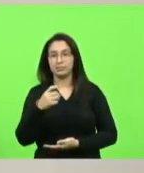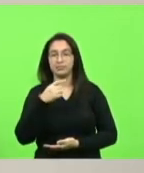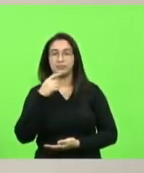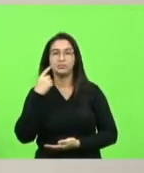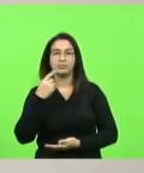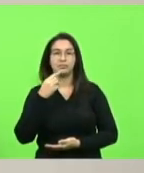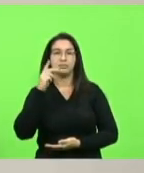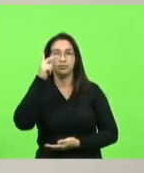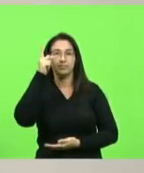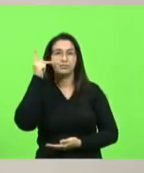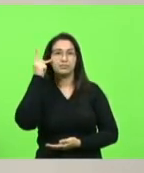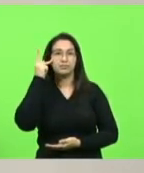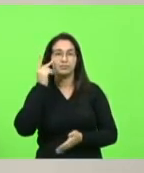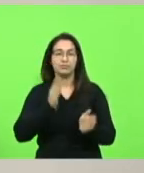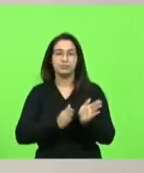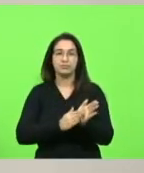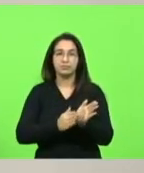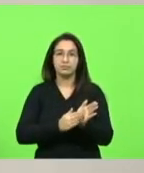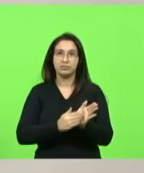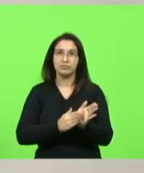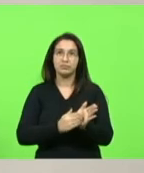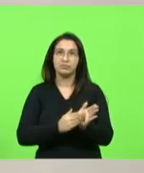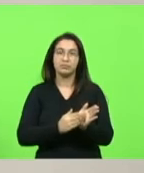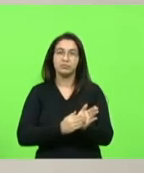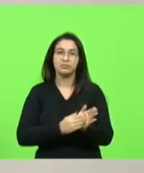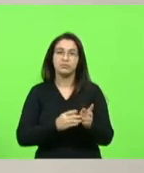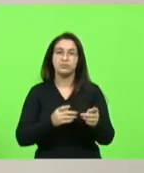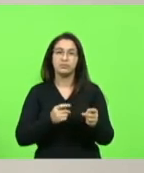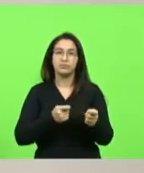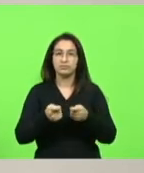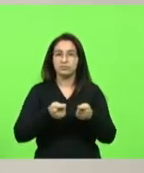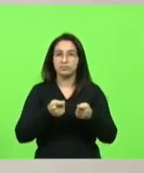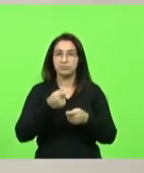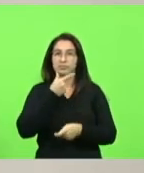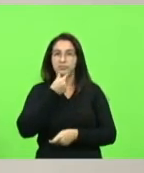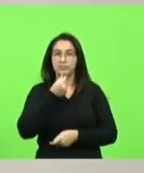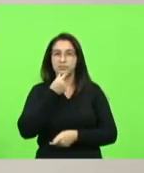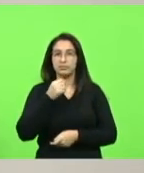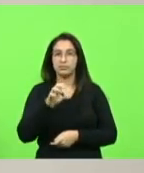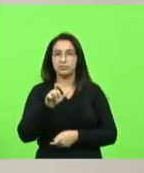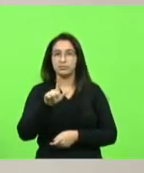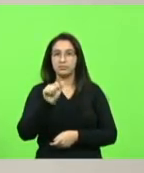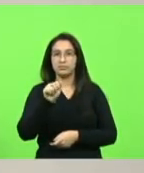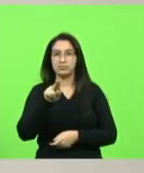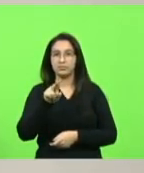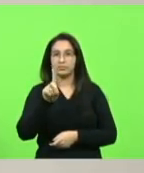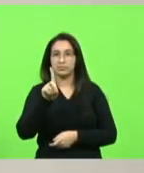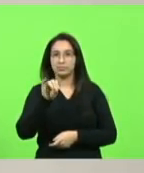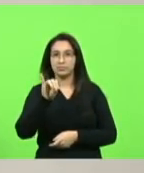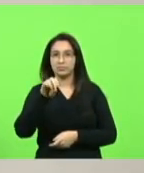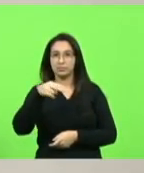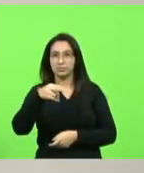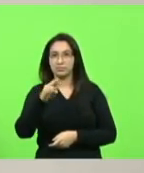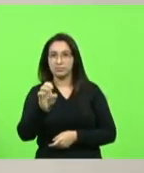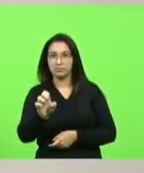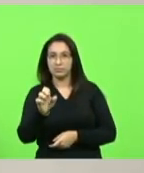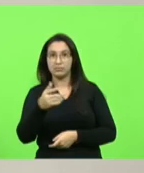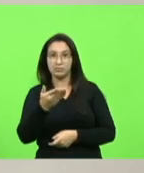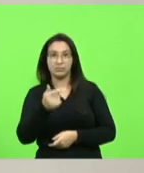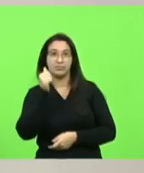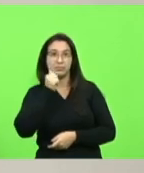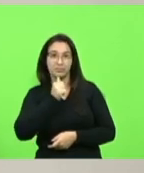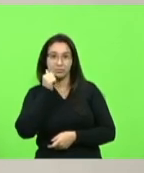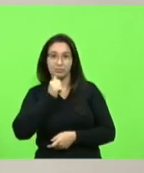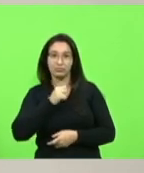Paulinha manifestando aplauso ao economista Claudine Anchieta por ser a primeira mulher a